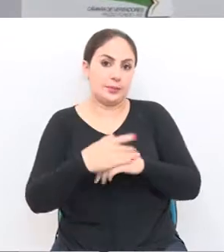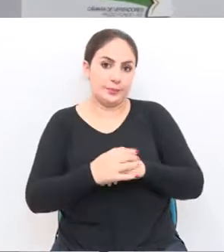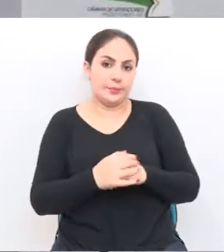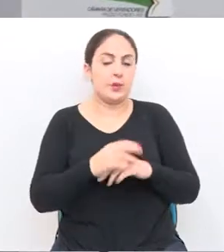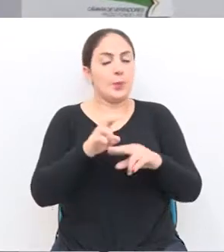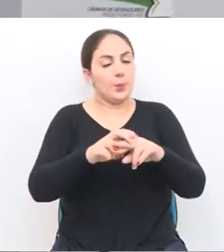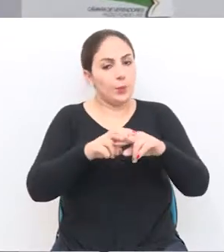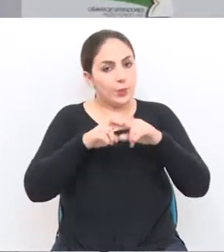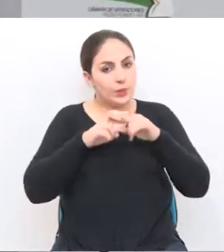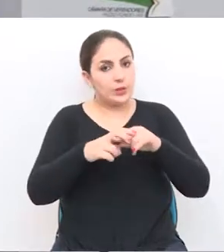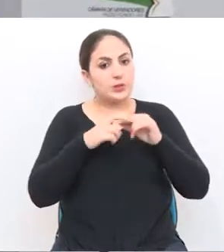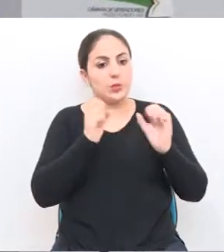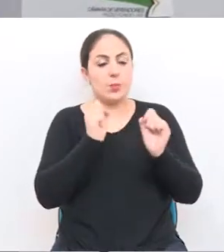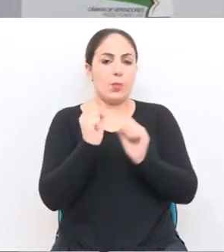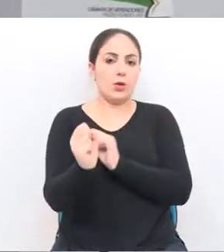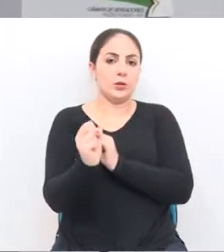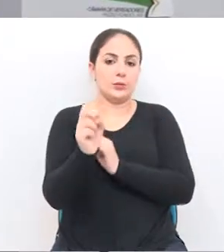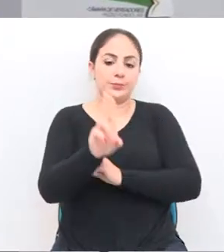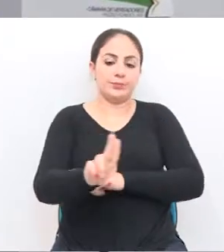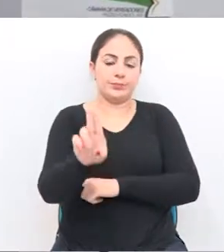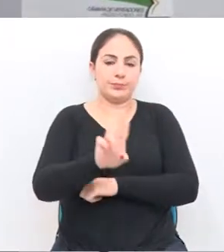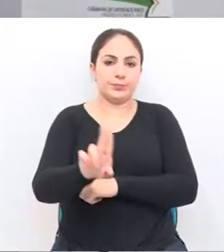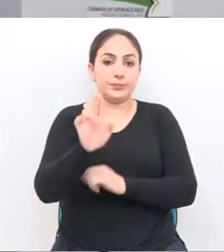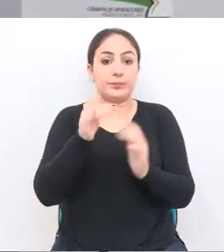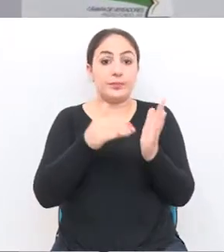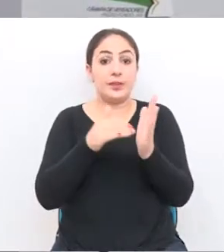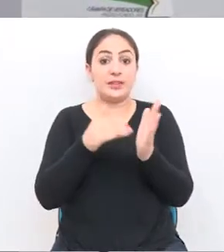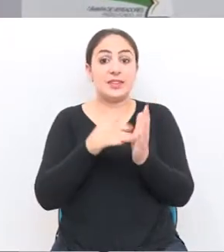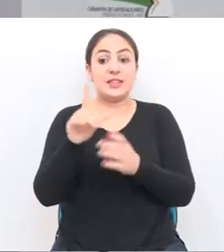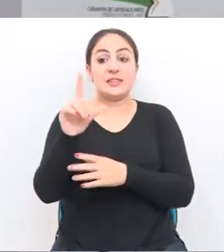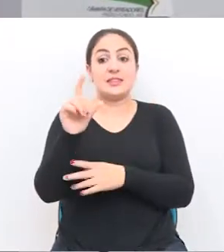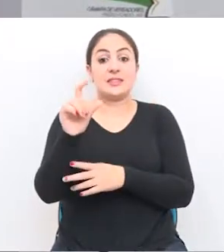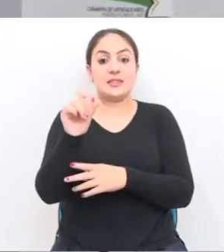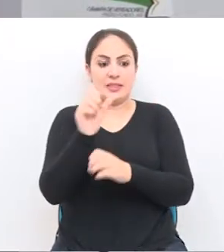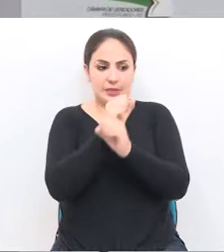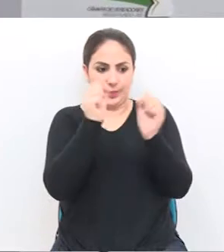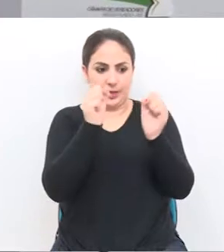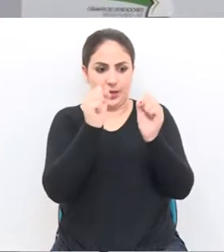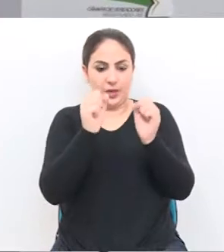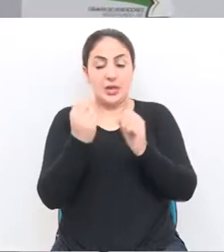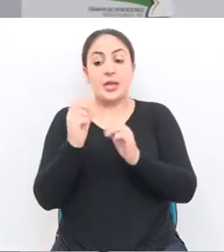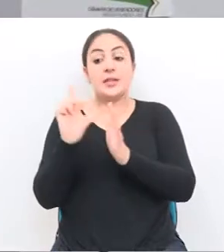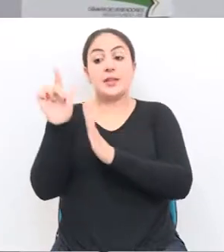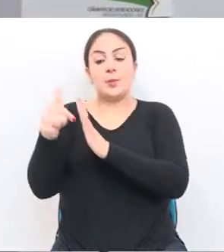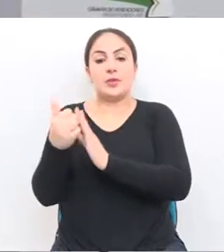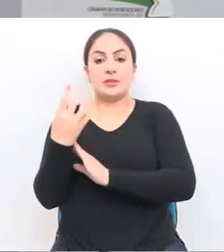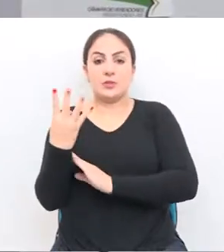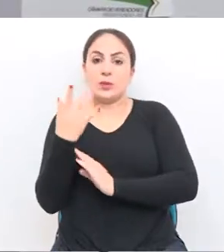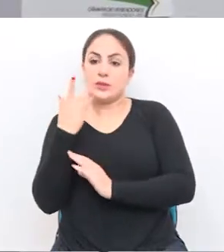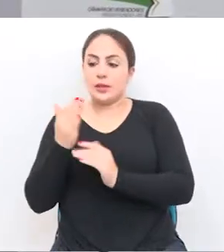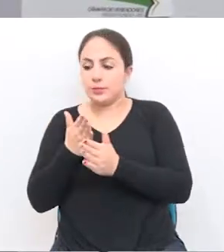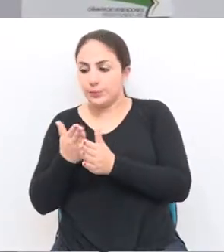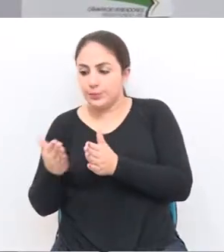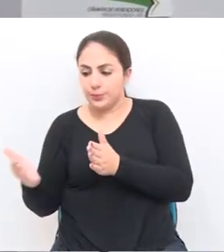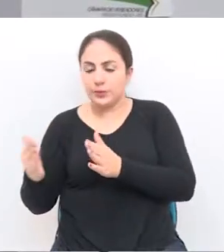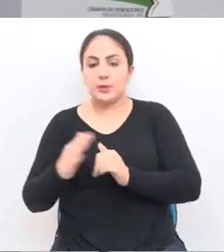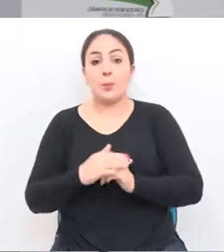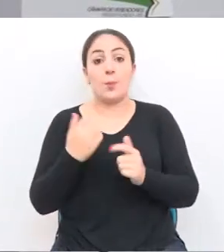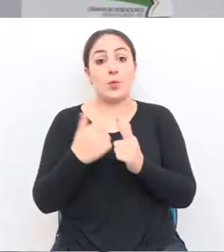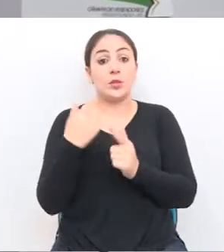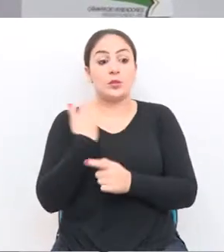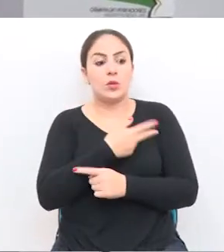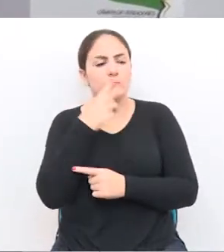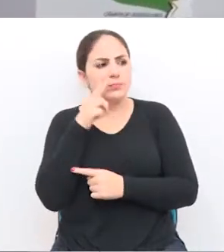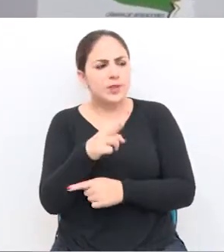cargas e descargas poderiam ser usados até as 10 horas e depois das 16 horas. Porque o que a gente